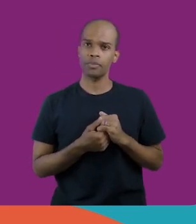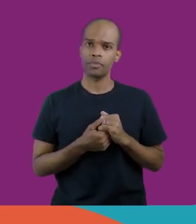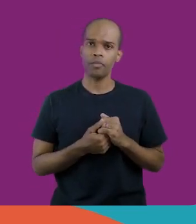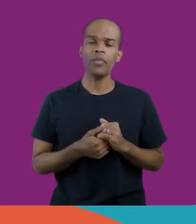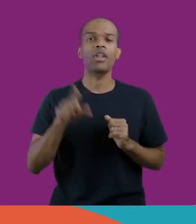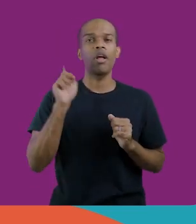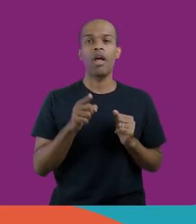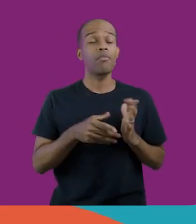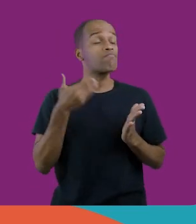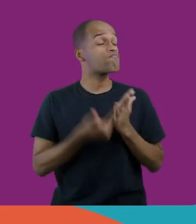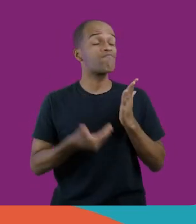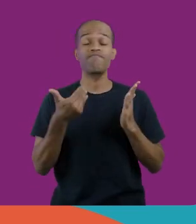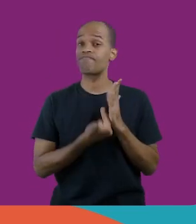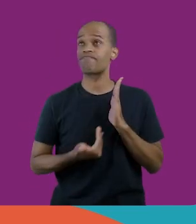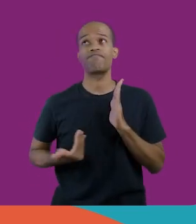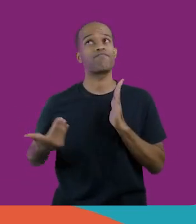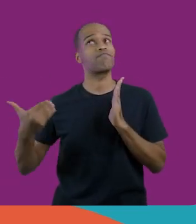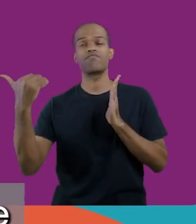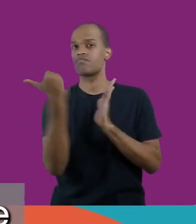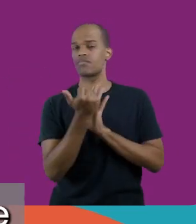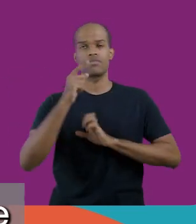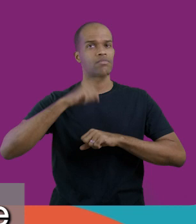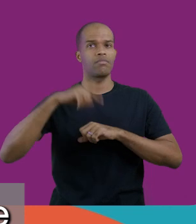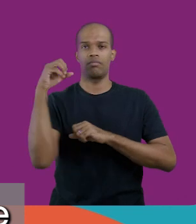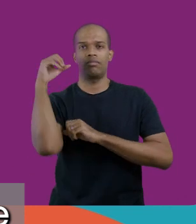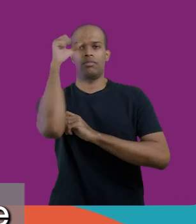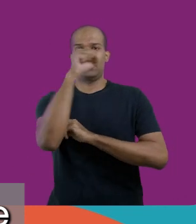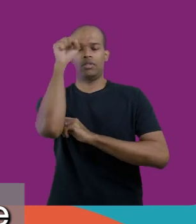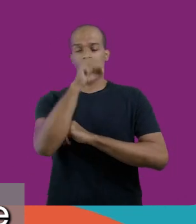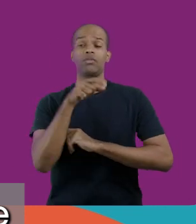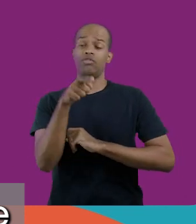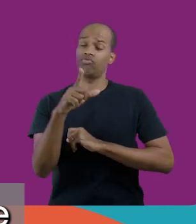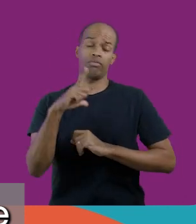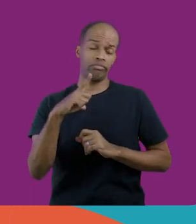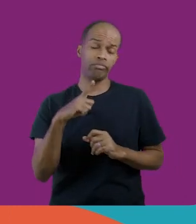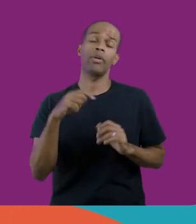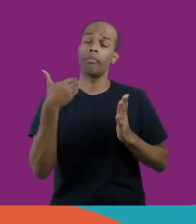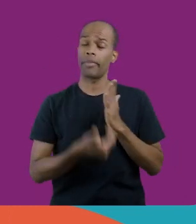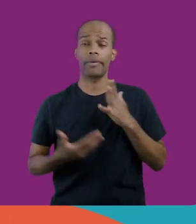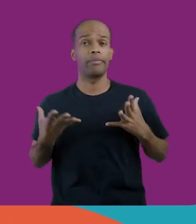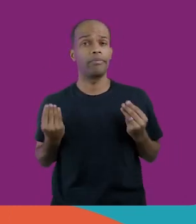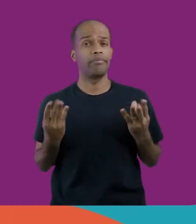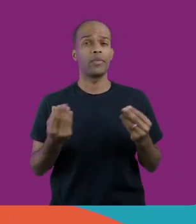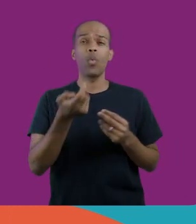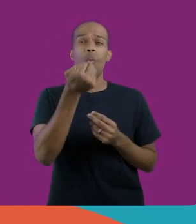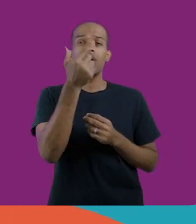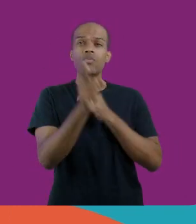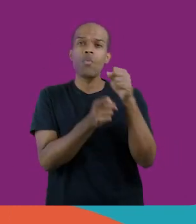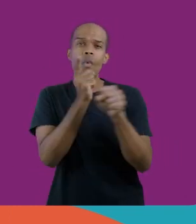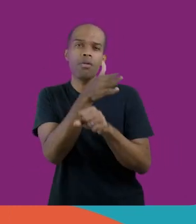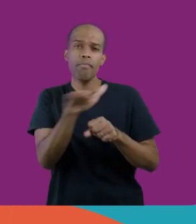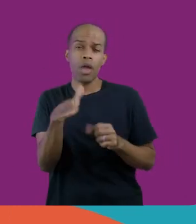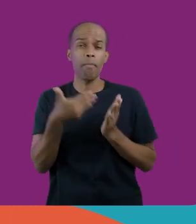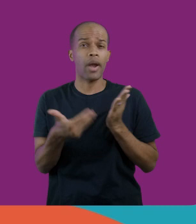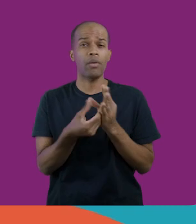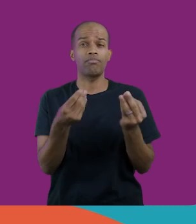ou seja, é uma perda muito grande de aprendizagem que o estudante já teve nesse quase um ano e